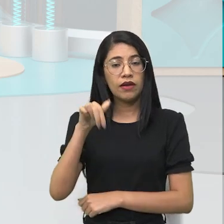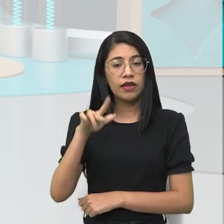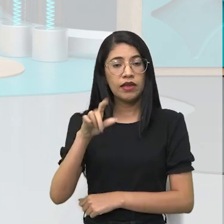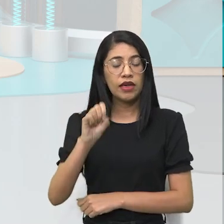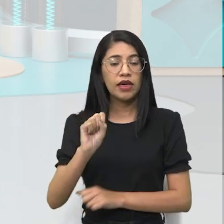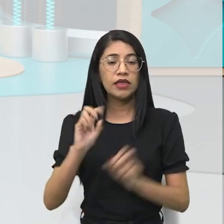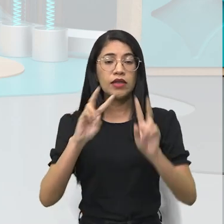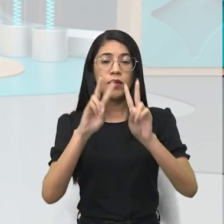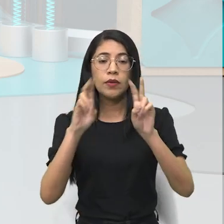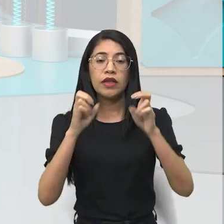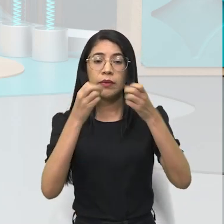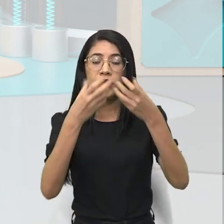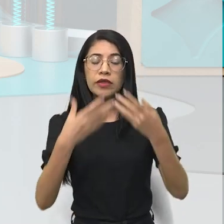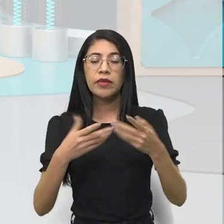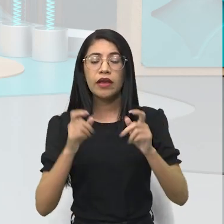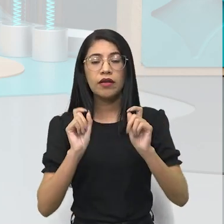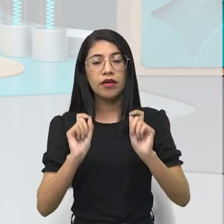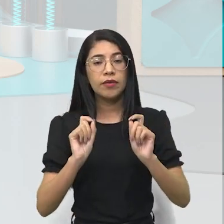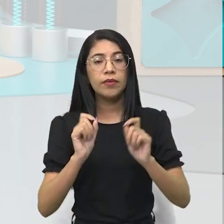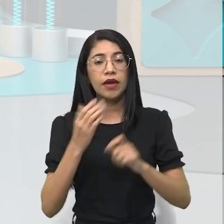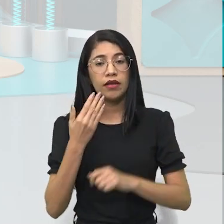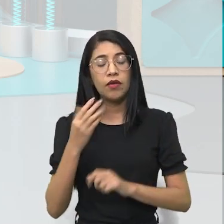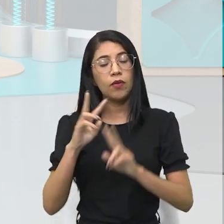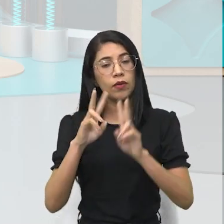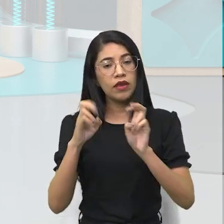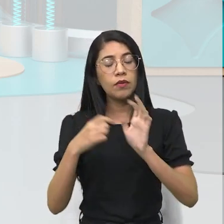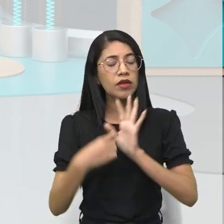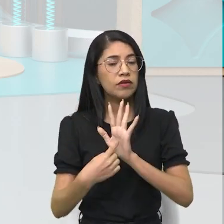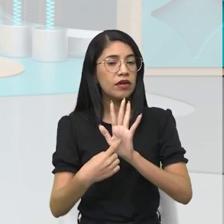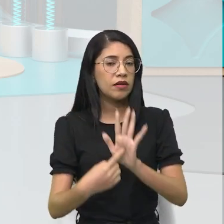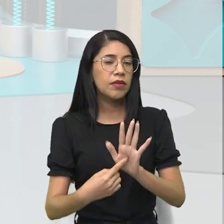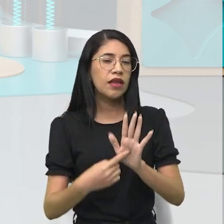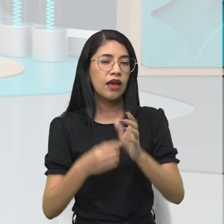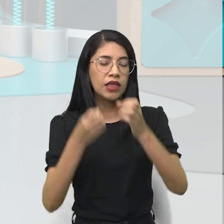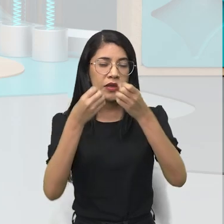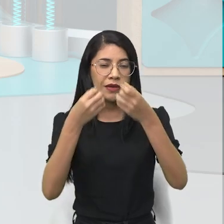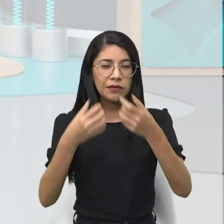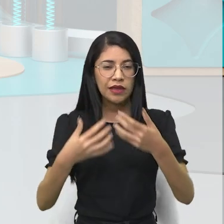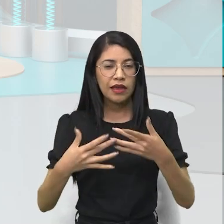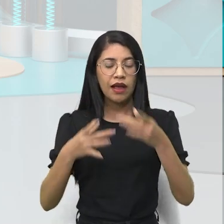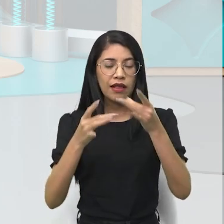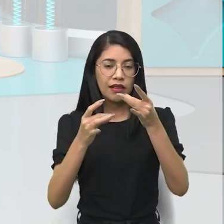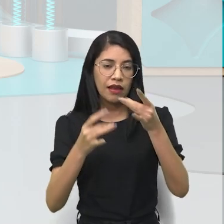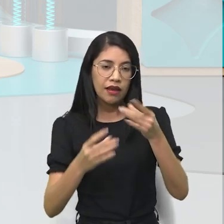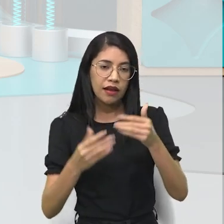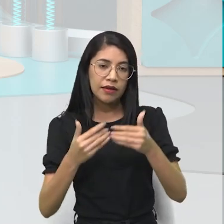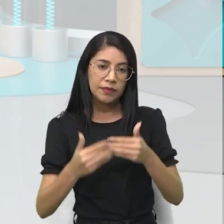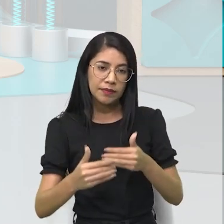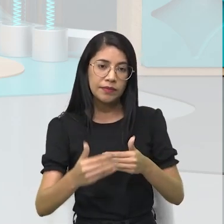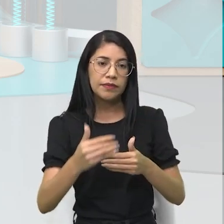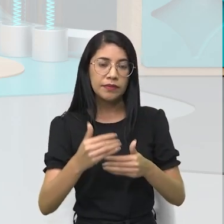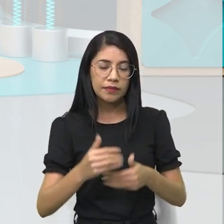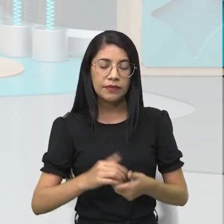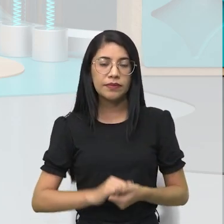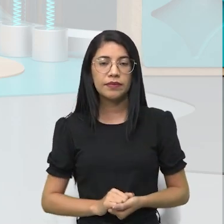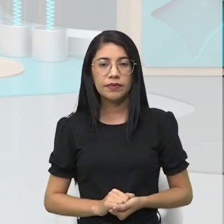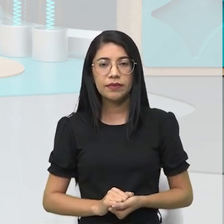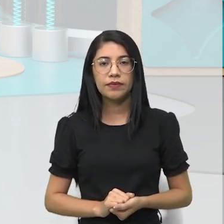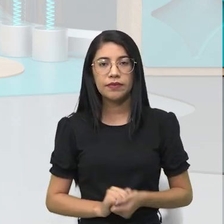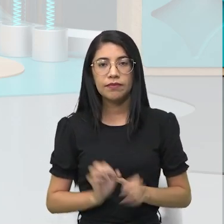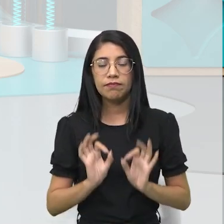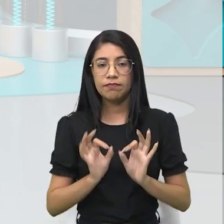e aí vamos falar o tema ali, que nós apresentaremos, né, que nós vamos expor, então, a partir daquele momento,